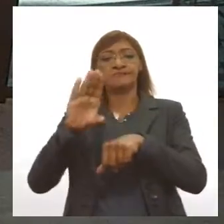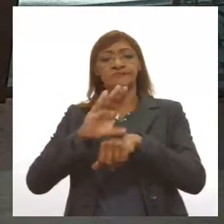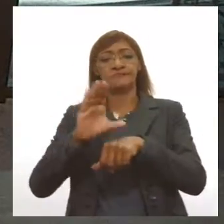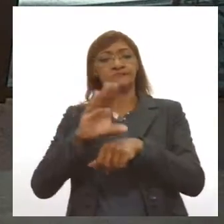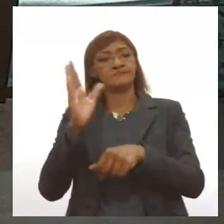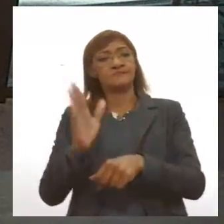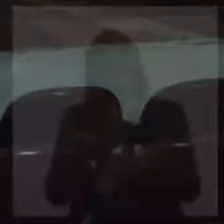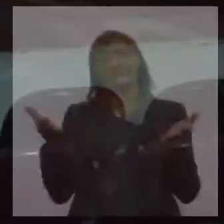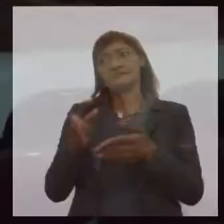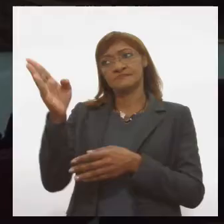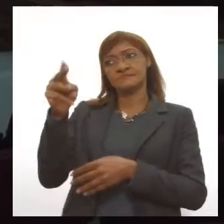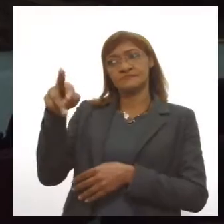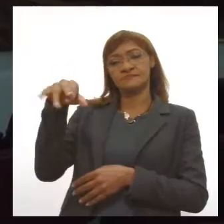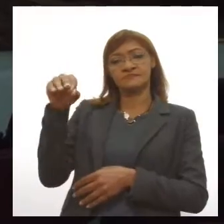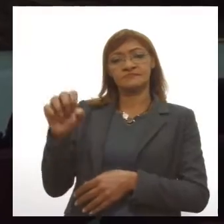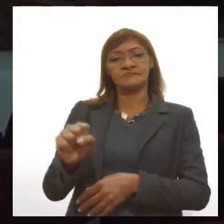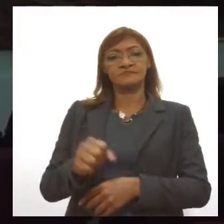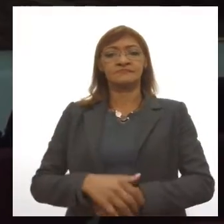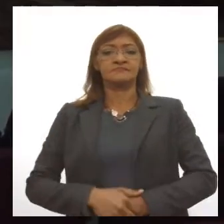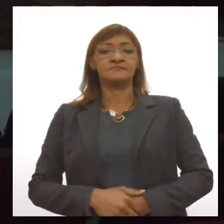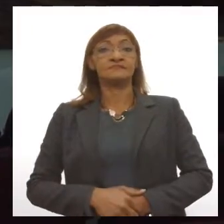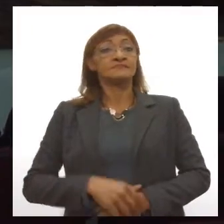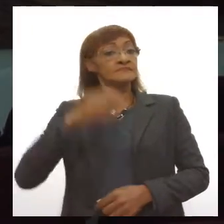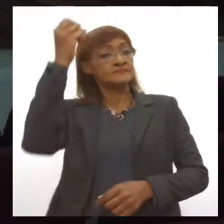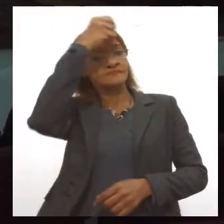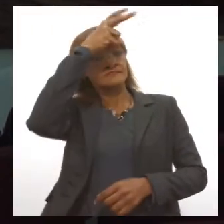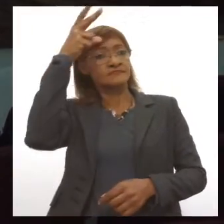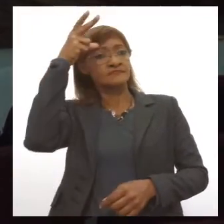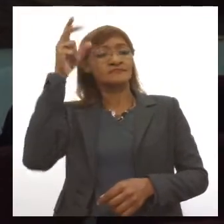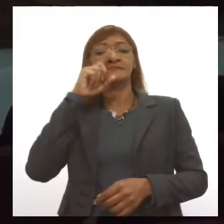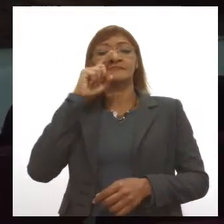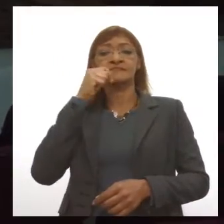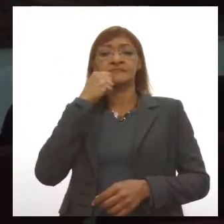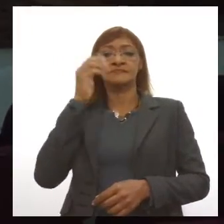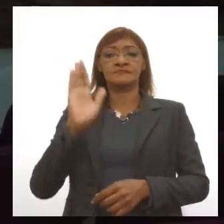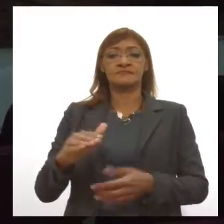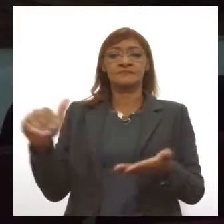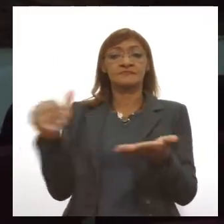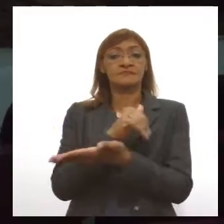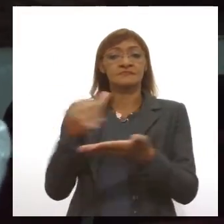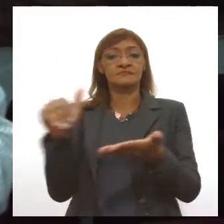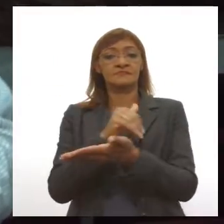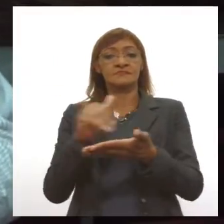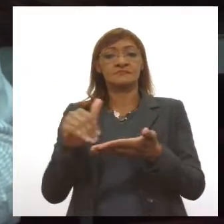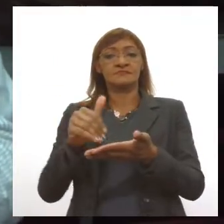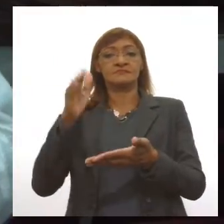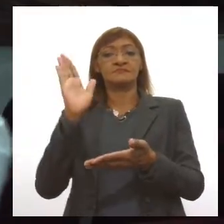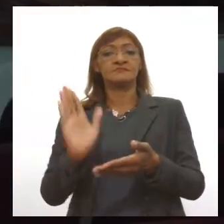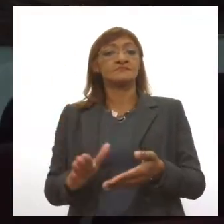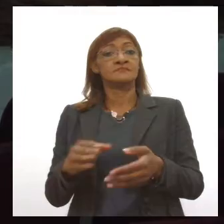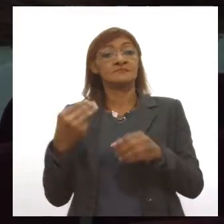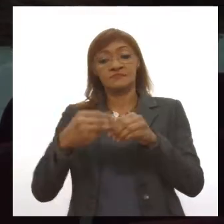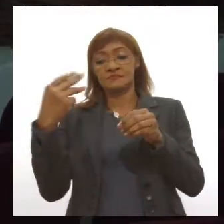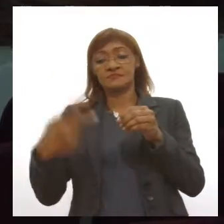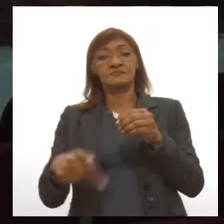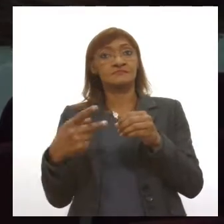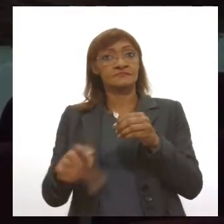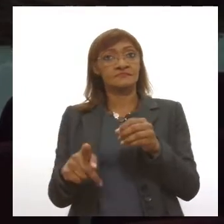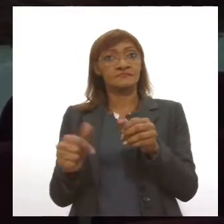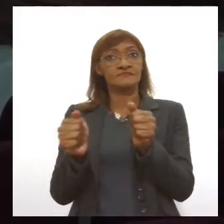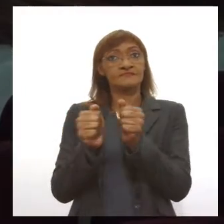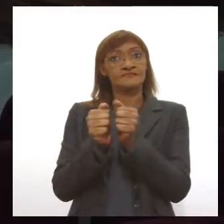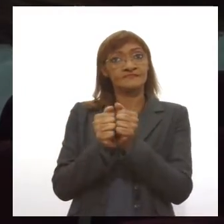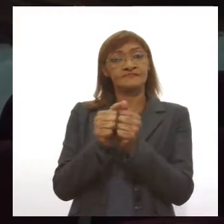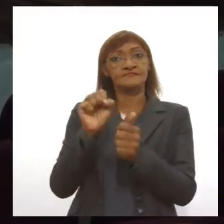repórter Marcos Borges. A Prefeitura Municipal de Aracaju, por meio da Secretaria de Assistência Social do Município, em parceria com o